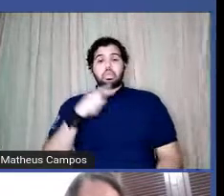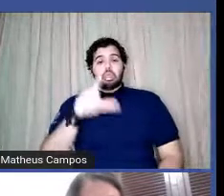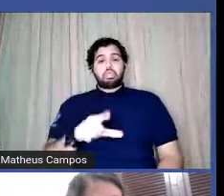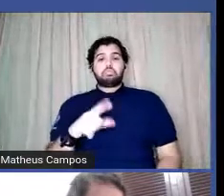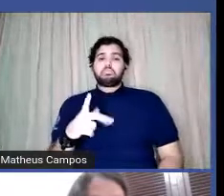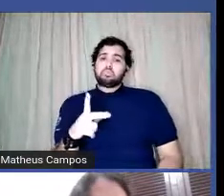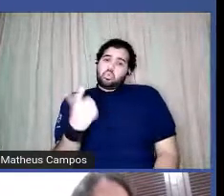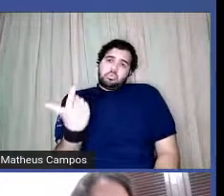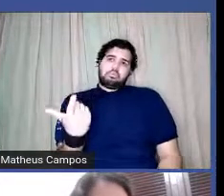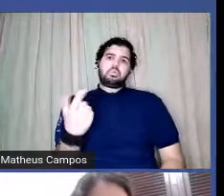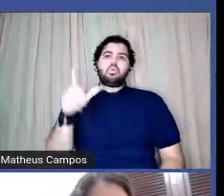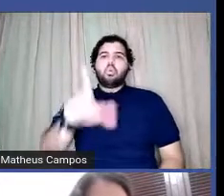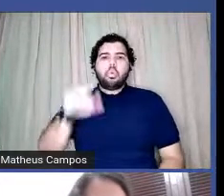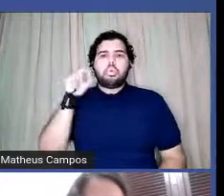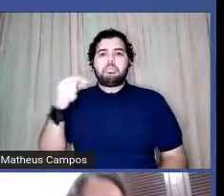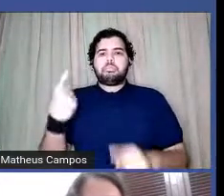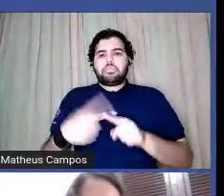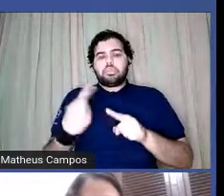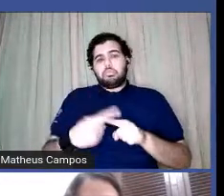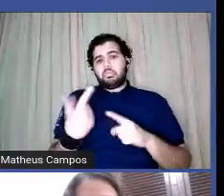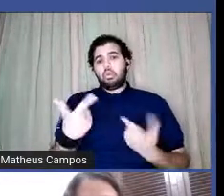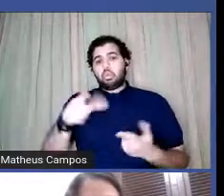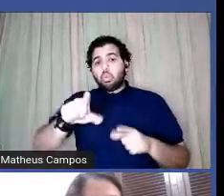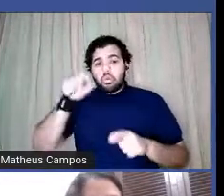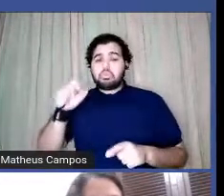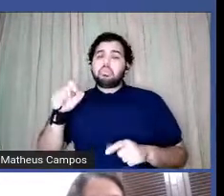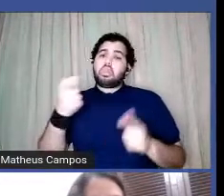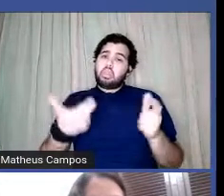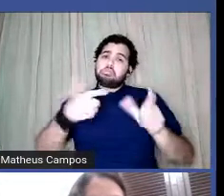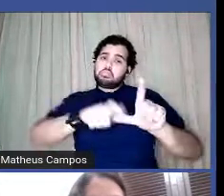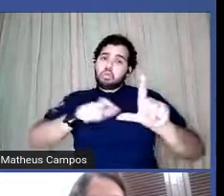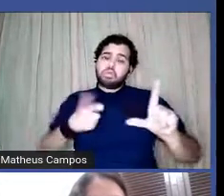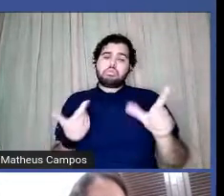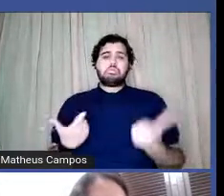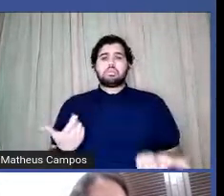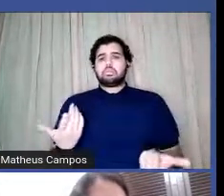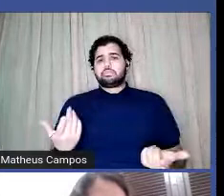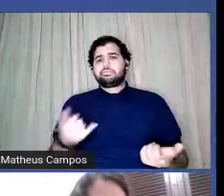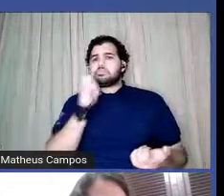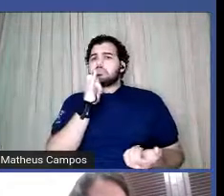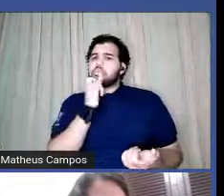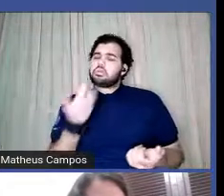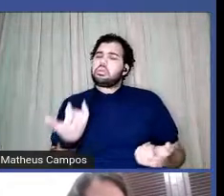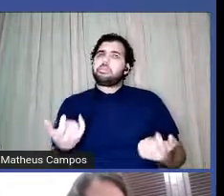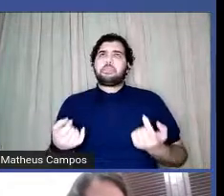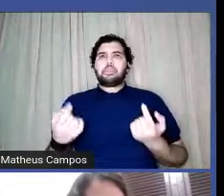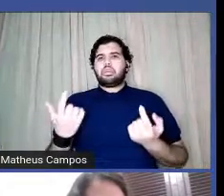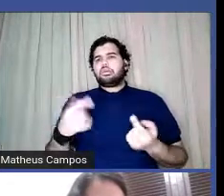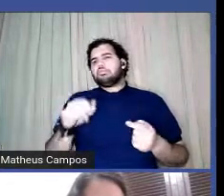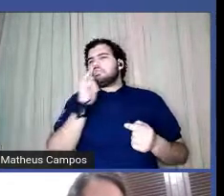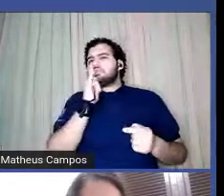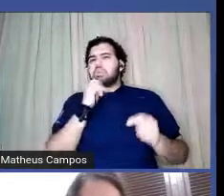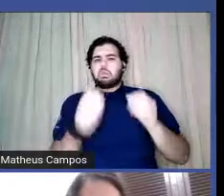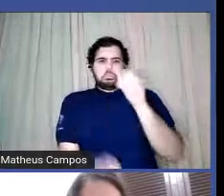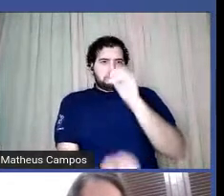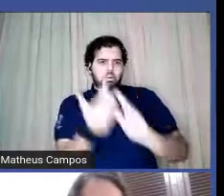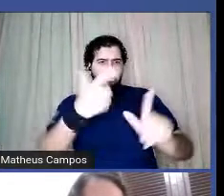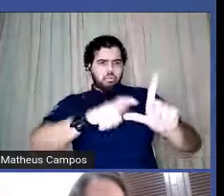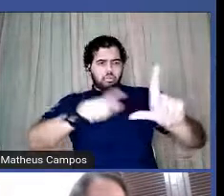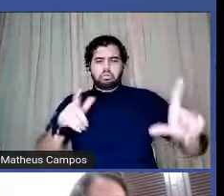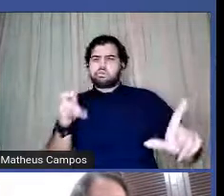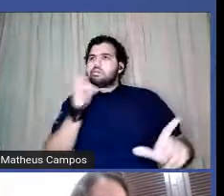né, principalmente por escolha e isso não torna, o fato de ser uma produção independente não torna a